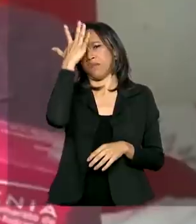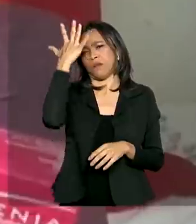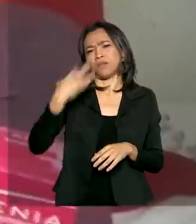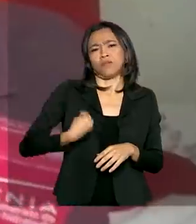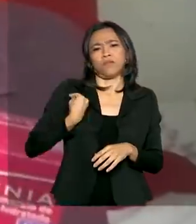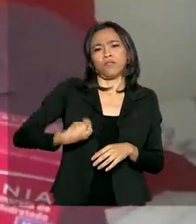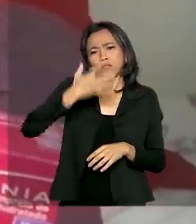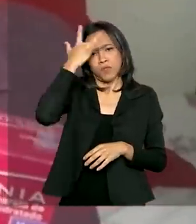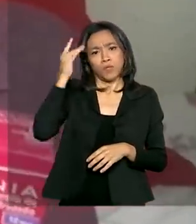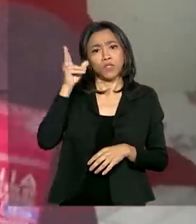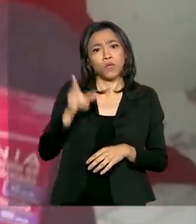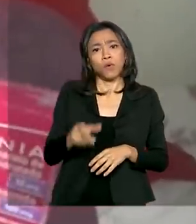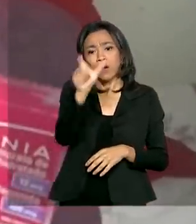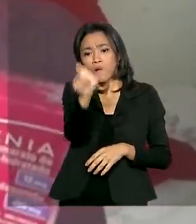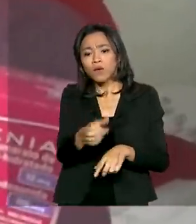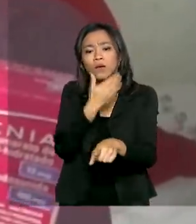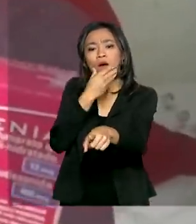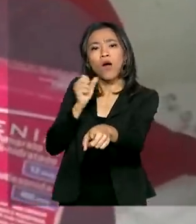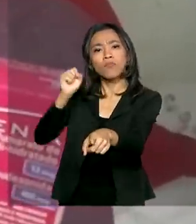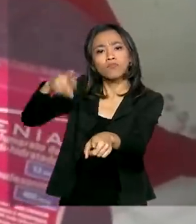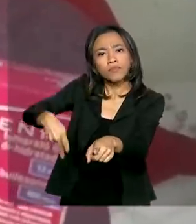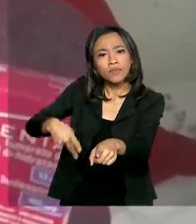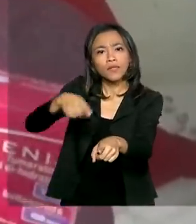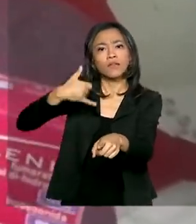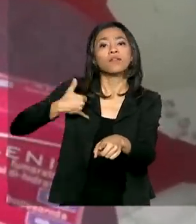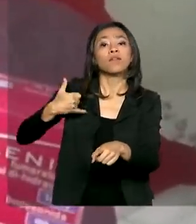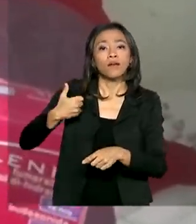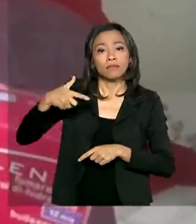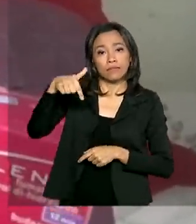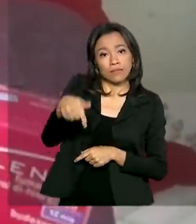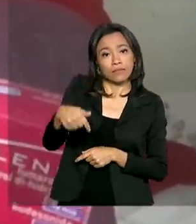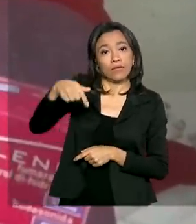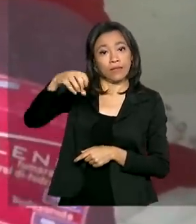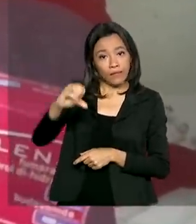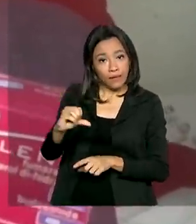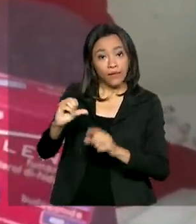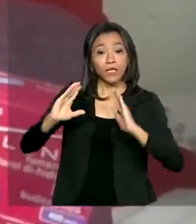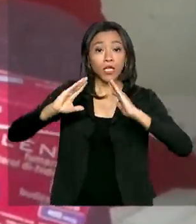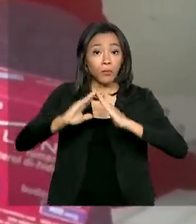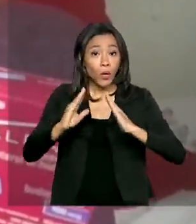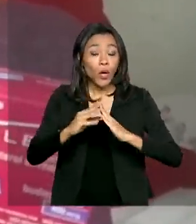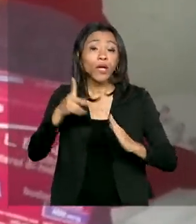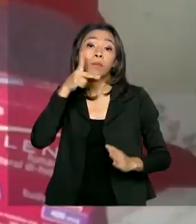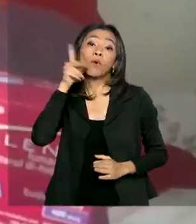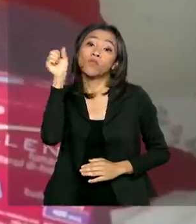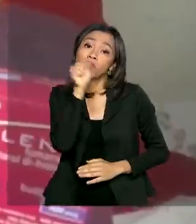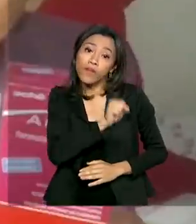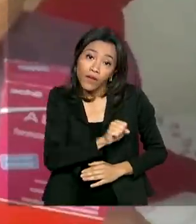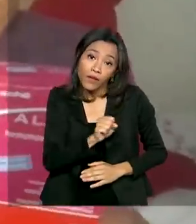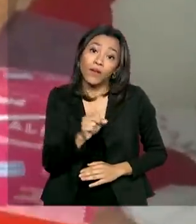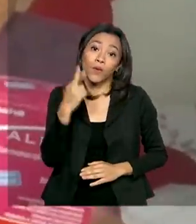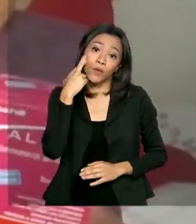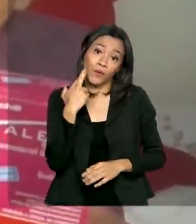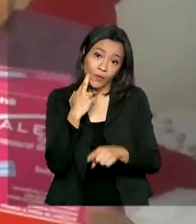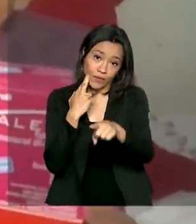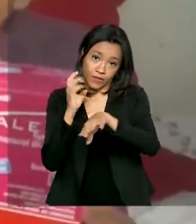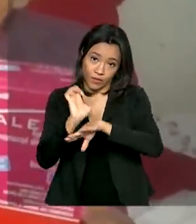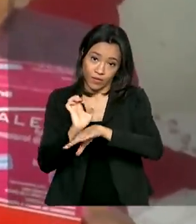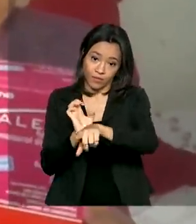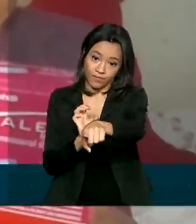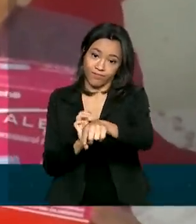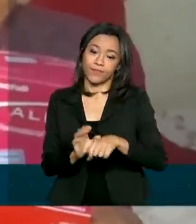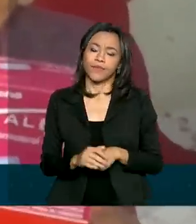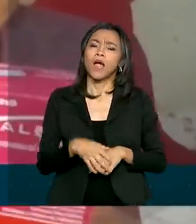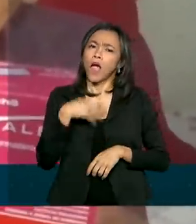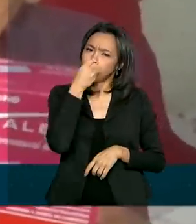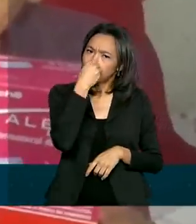como o aposentado Cláudio Guilherme, de 70 anos, que mora em Porto Velho, Rondônia. O serviço é muito bom